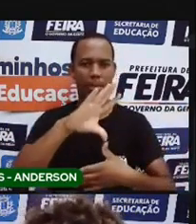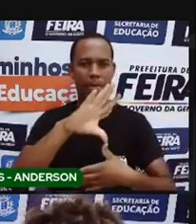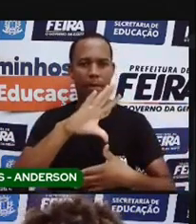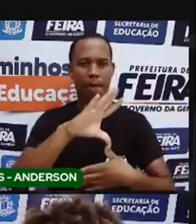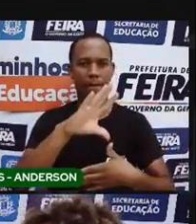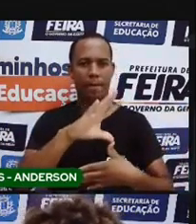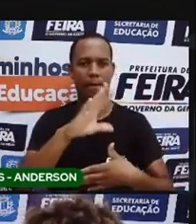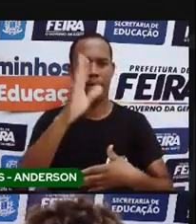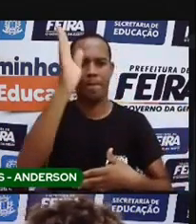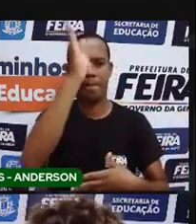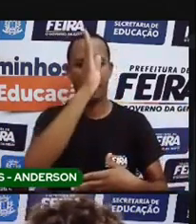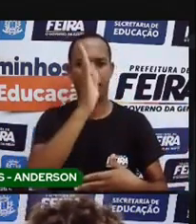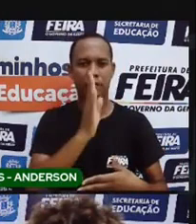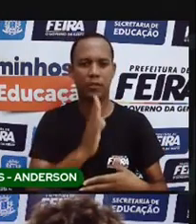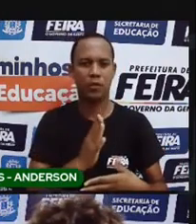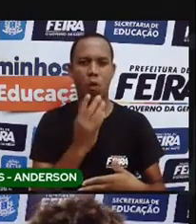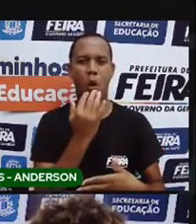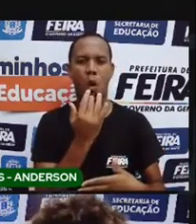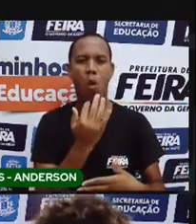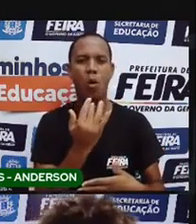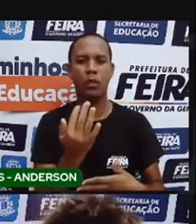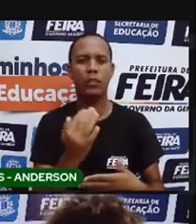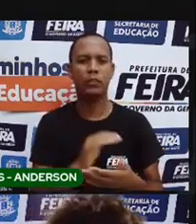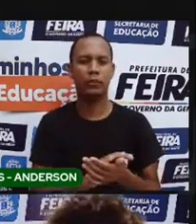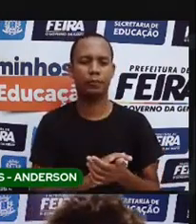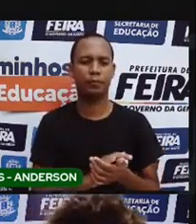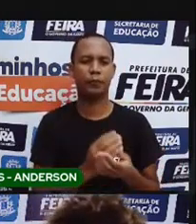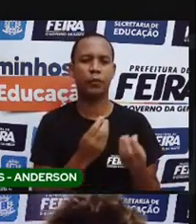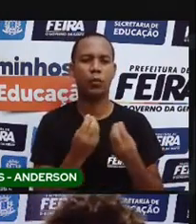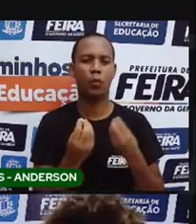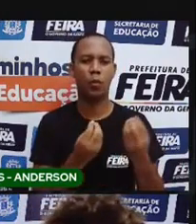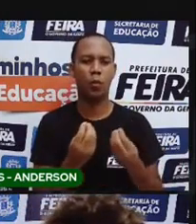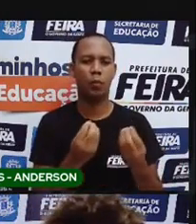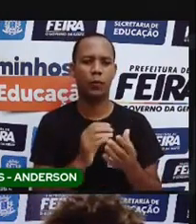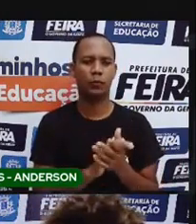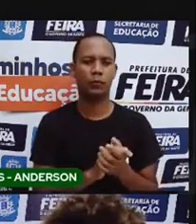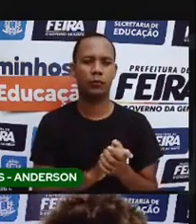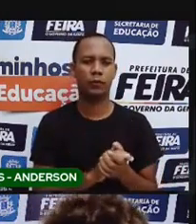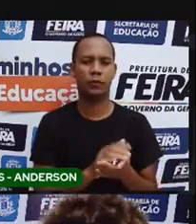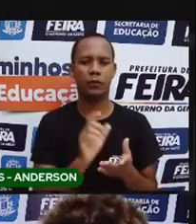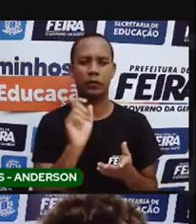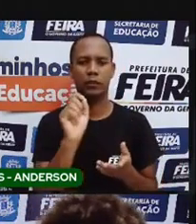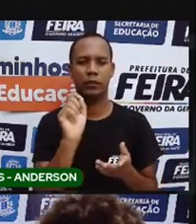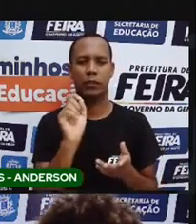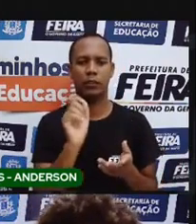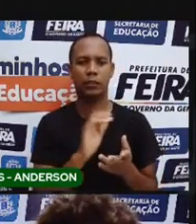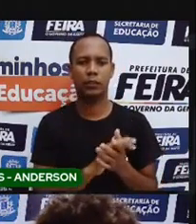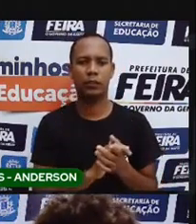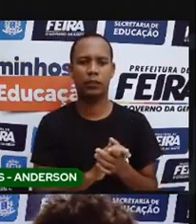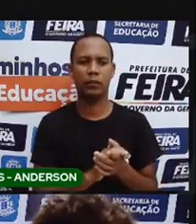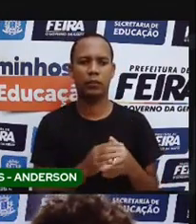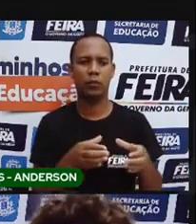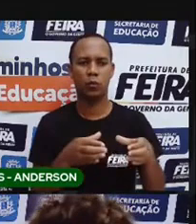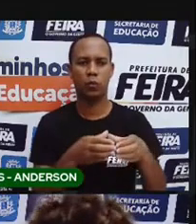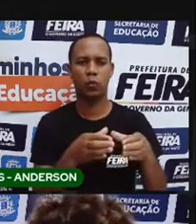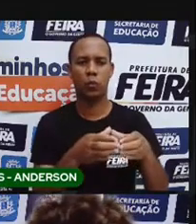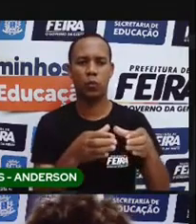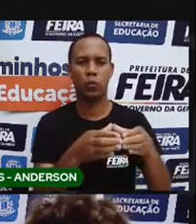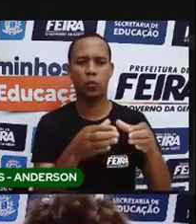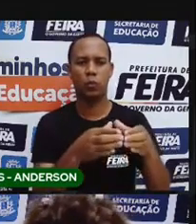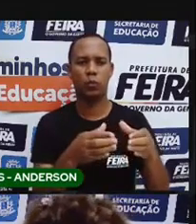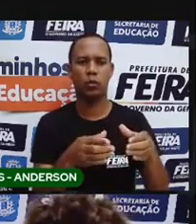coloridozinho e dentro desse mapa ele fala o seguinte quem habitava qual povo